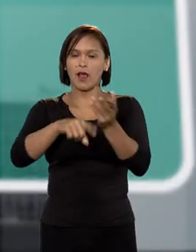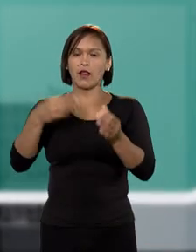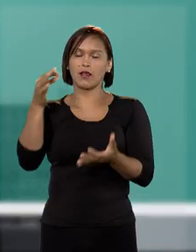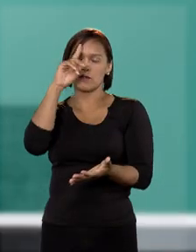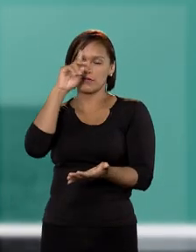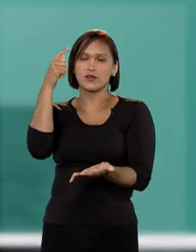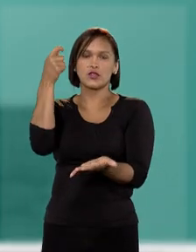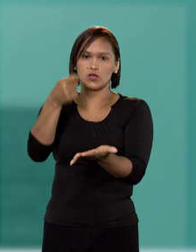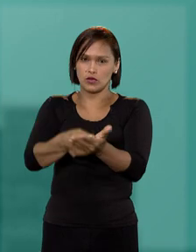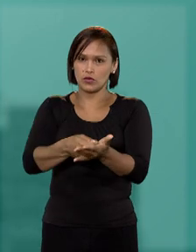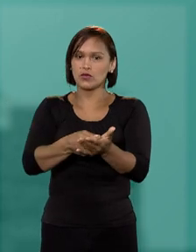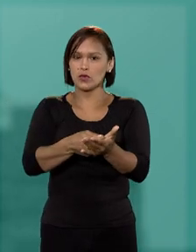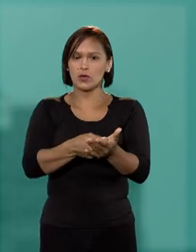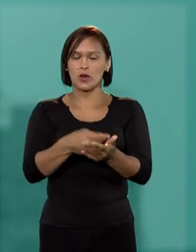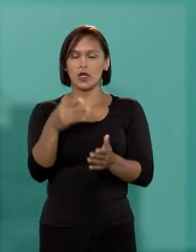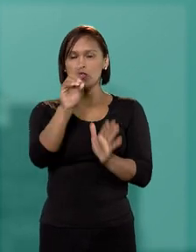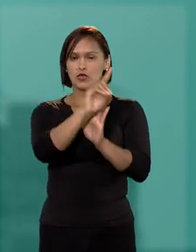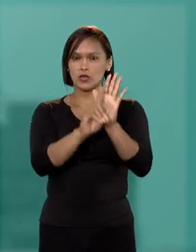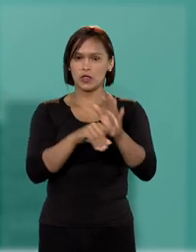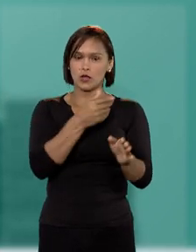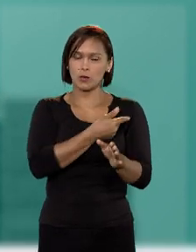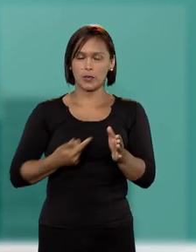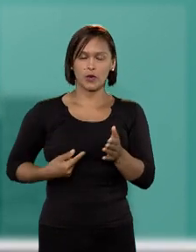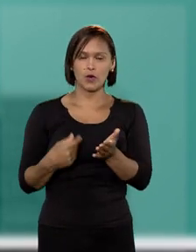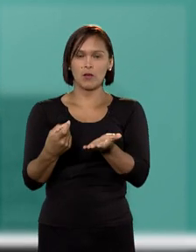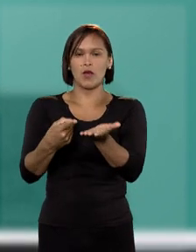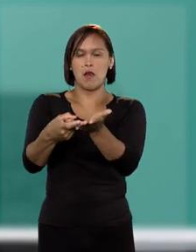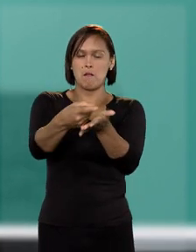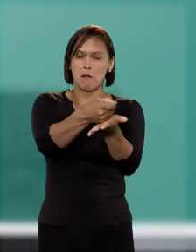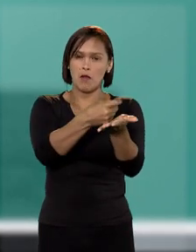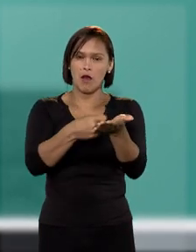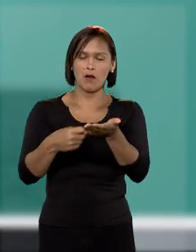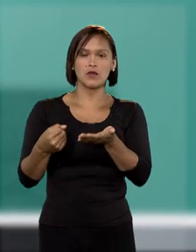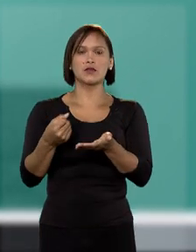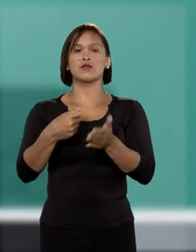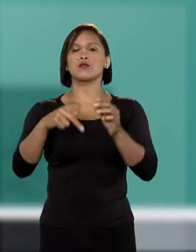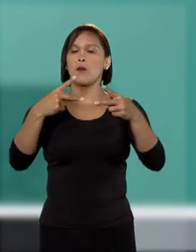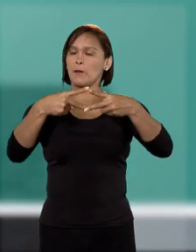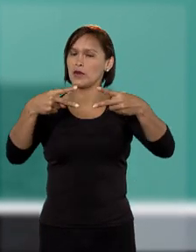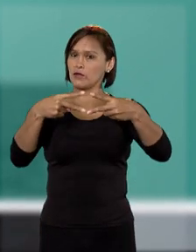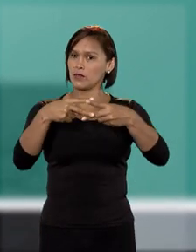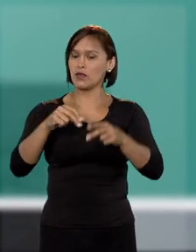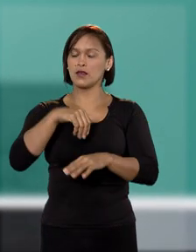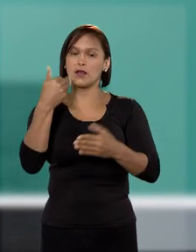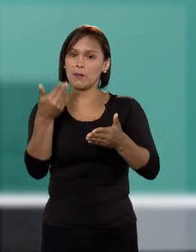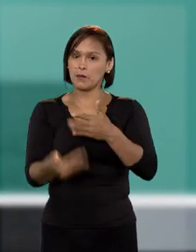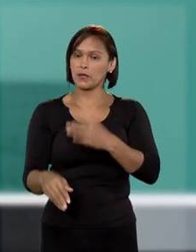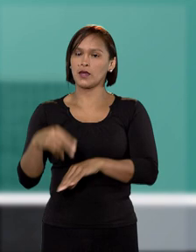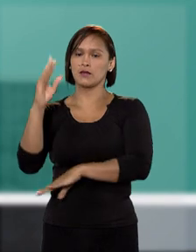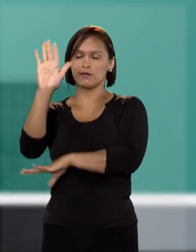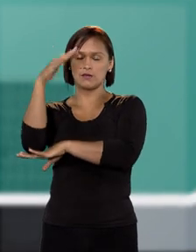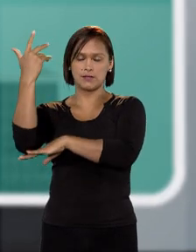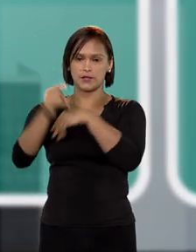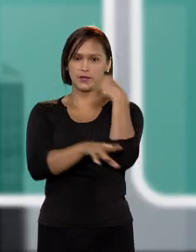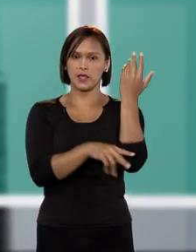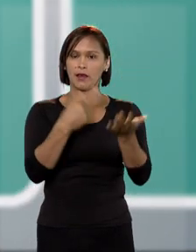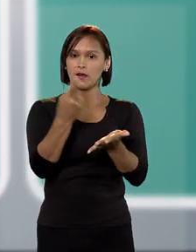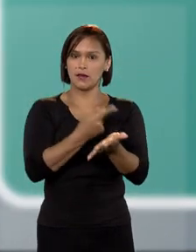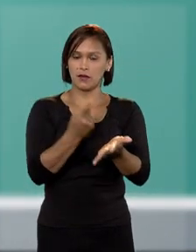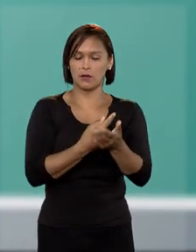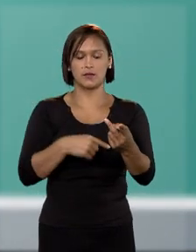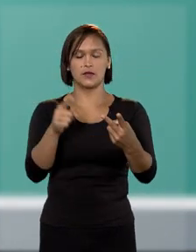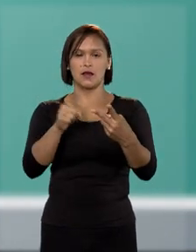julga processos sobre direito público, como questões sobre a cobrança de impostos, previdência social, danos ao meio ambiente e improbidade.